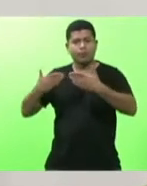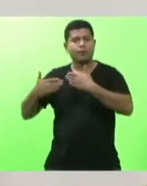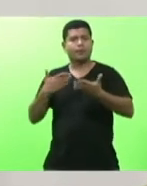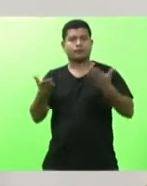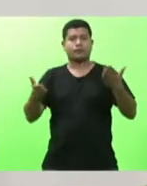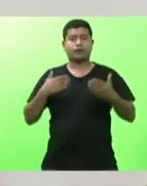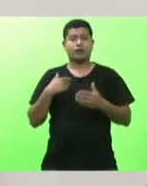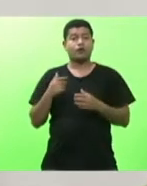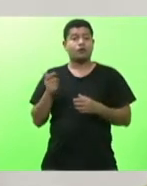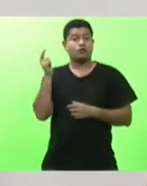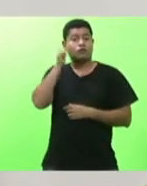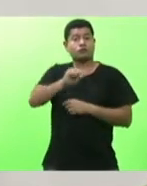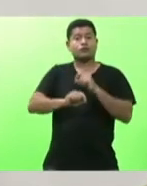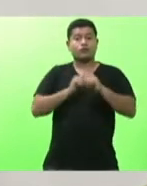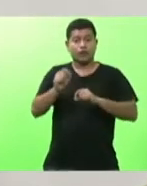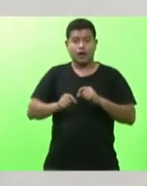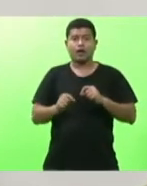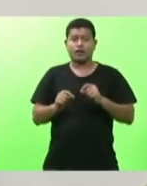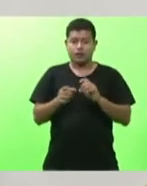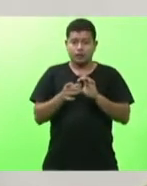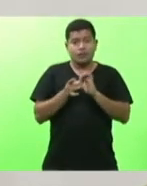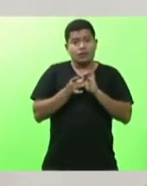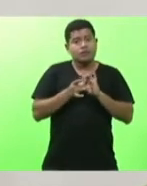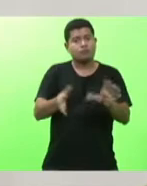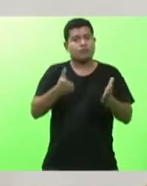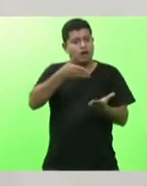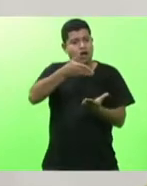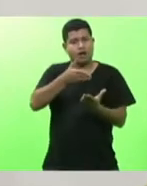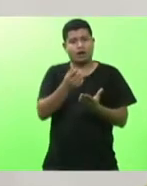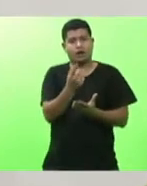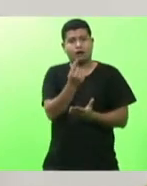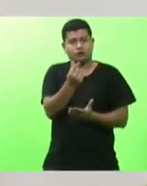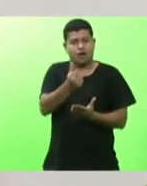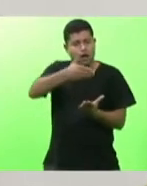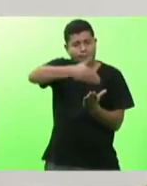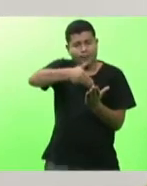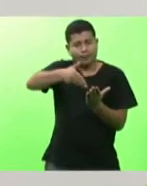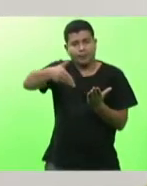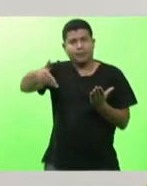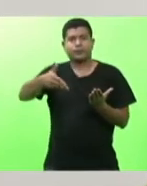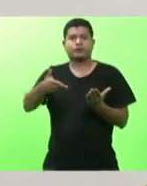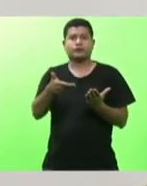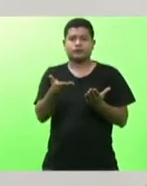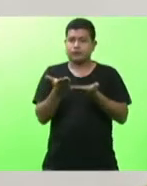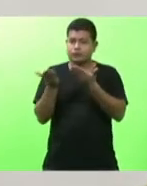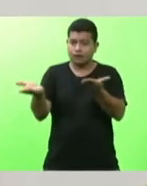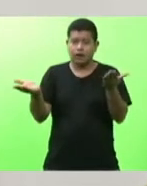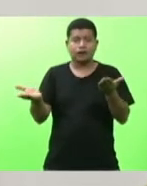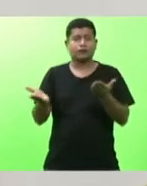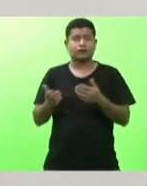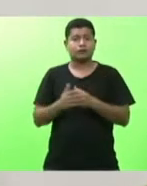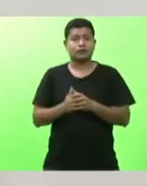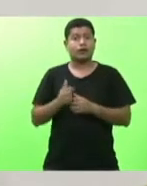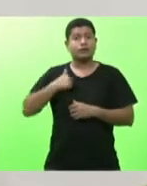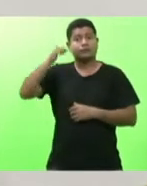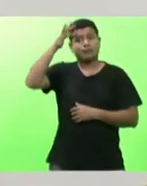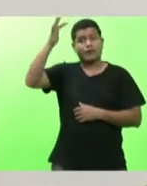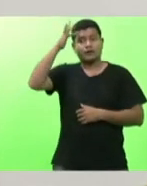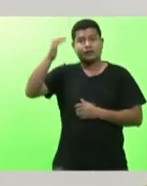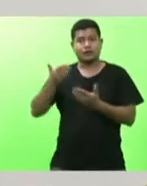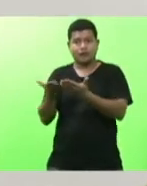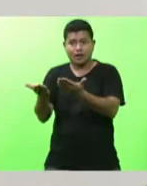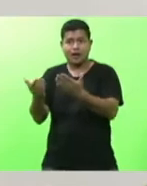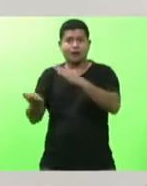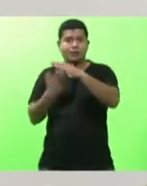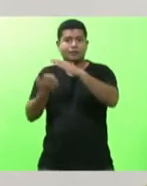ao menos os parcelamentos desses investimentos que precisam ser feitos. Imagine, eu estou falando de um pequeno negócio que vai